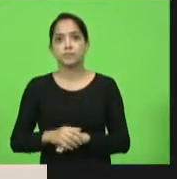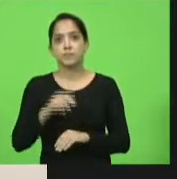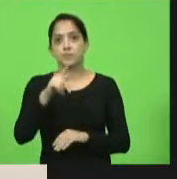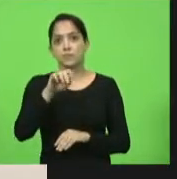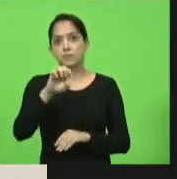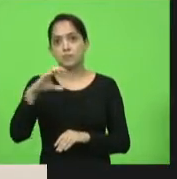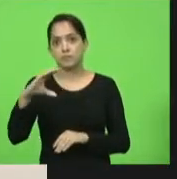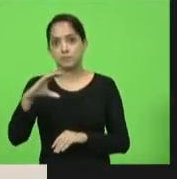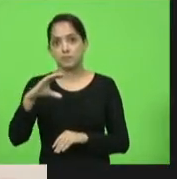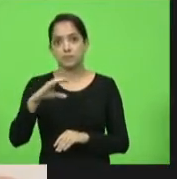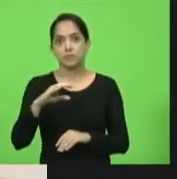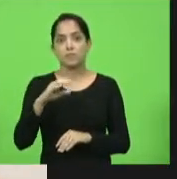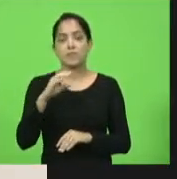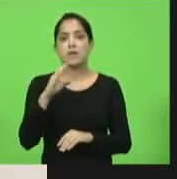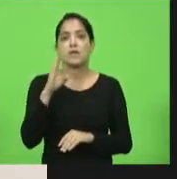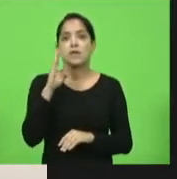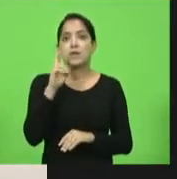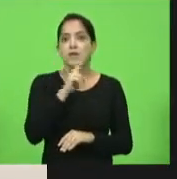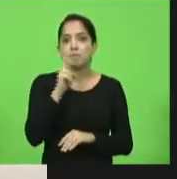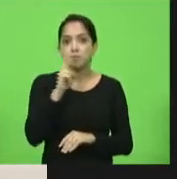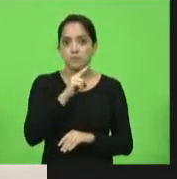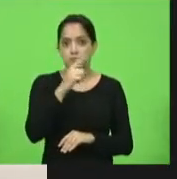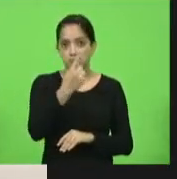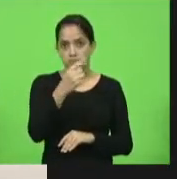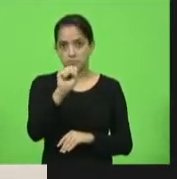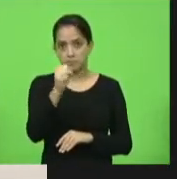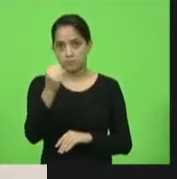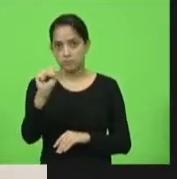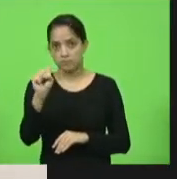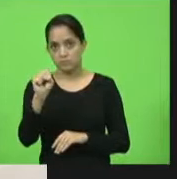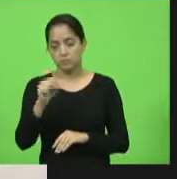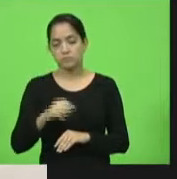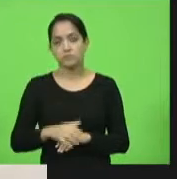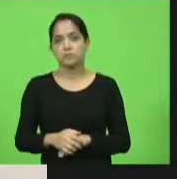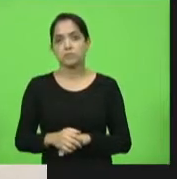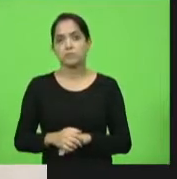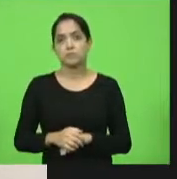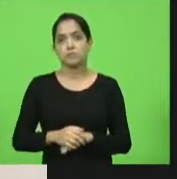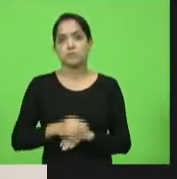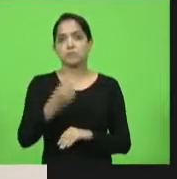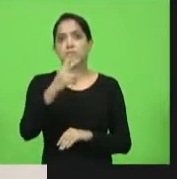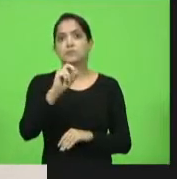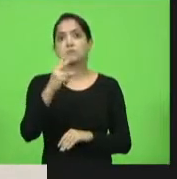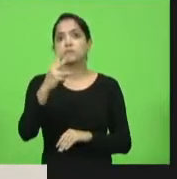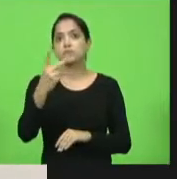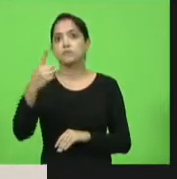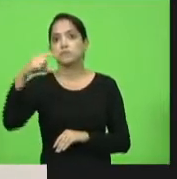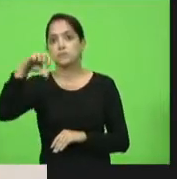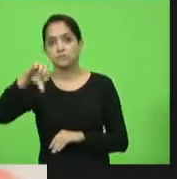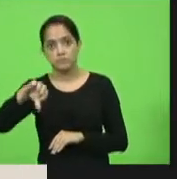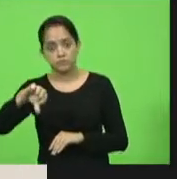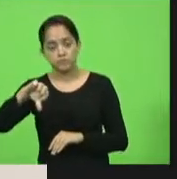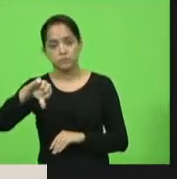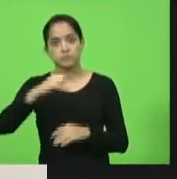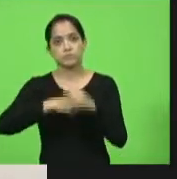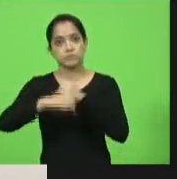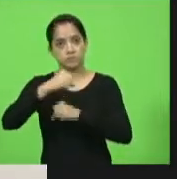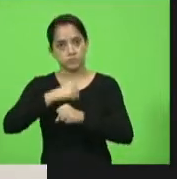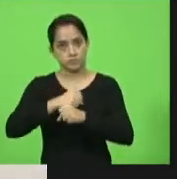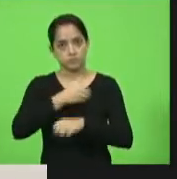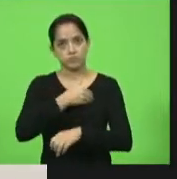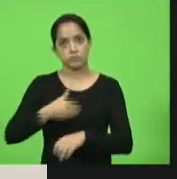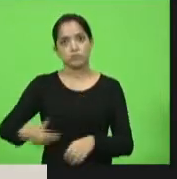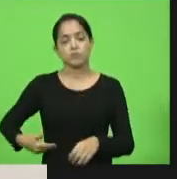emergencial 188 de 2019 do governo